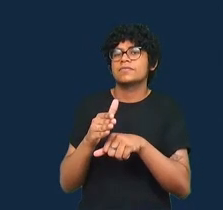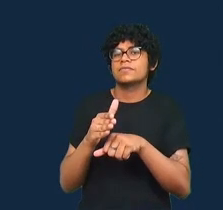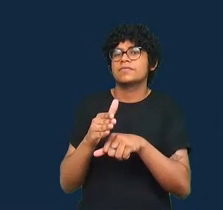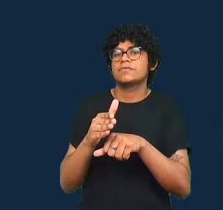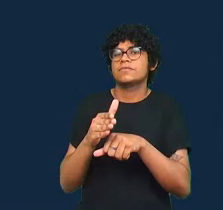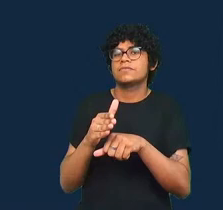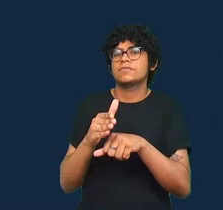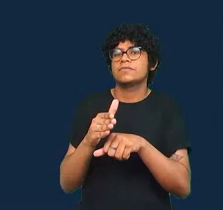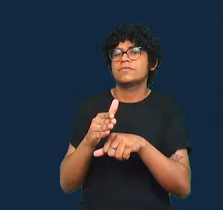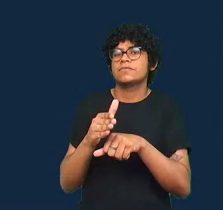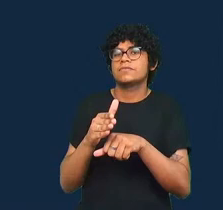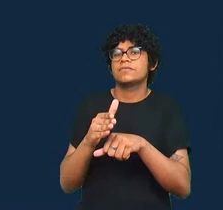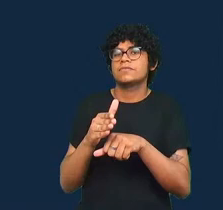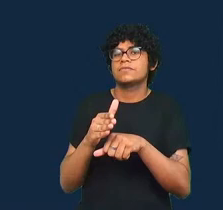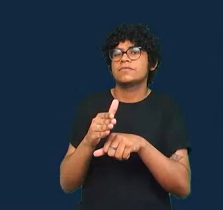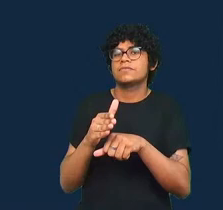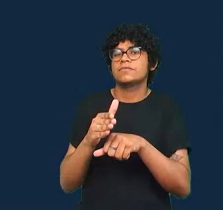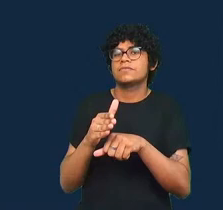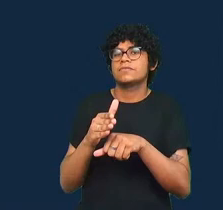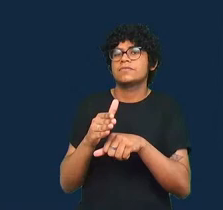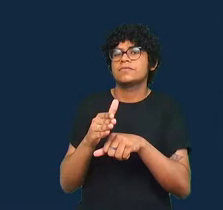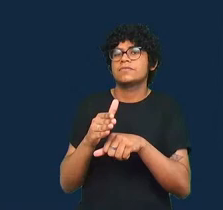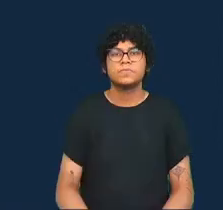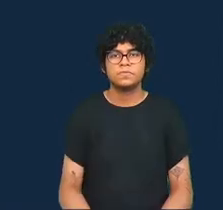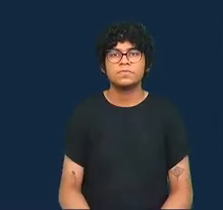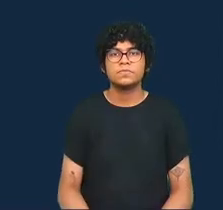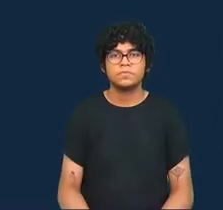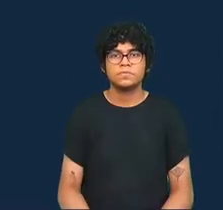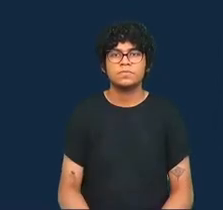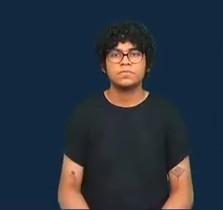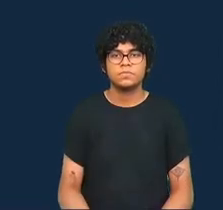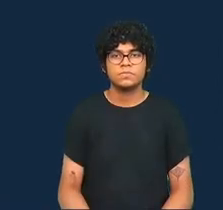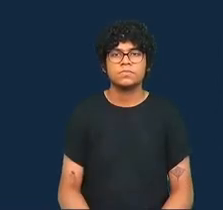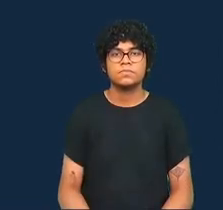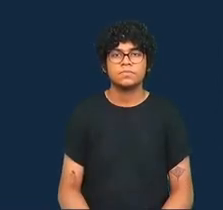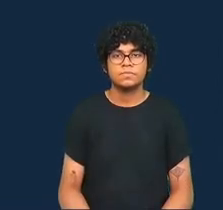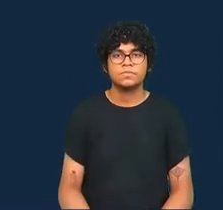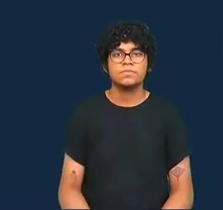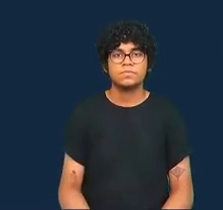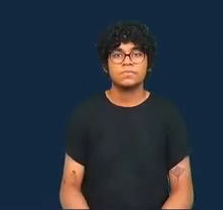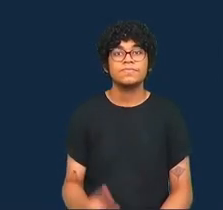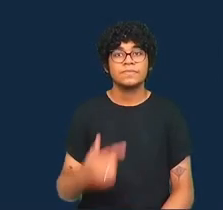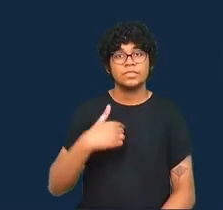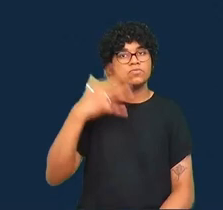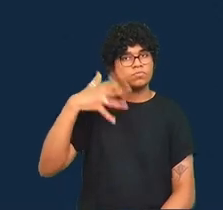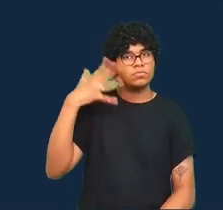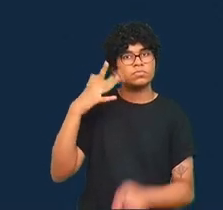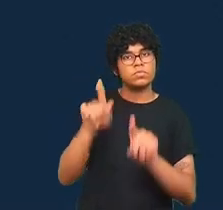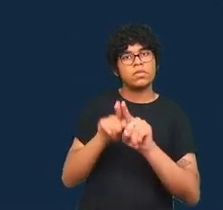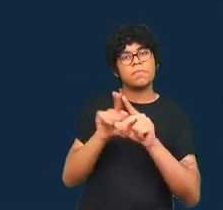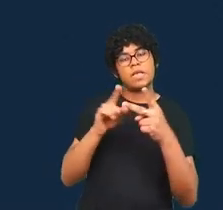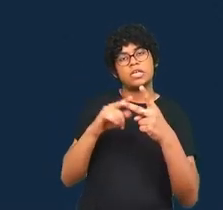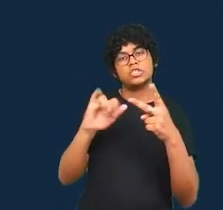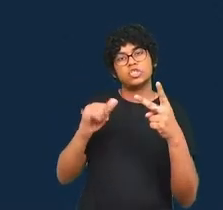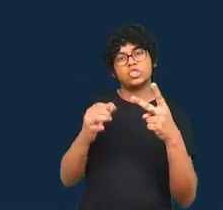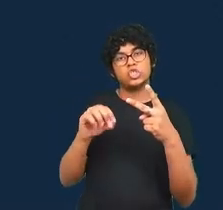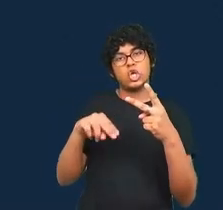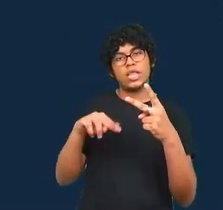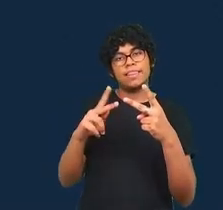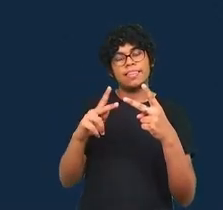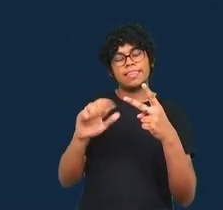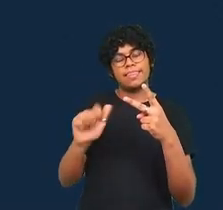Eu vou falar por mais ou menos 30 minutos, depois Jonathan vai também assumir e vamos ter as perguntas.